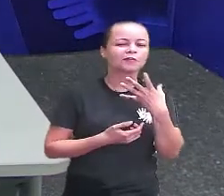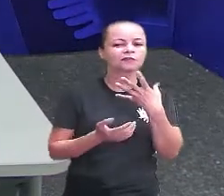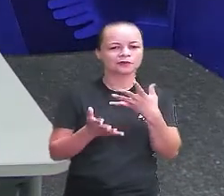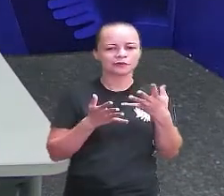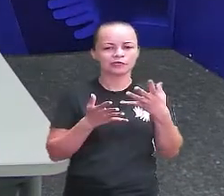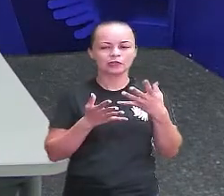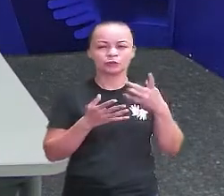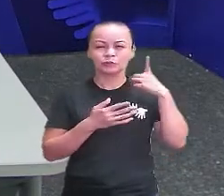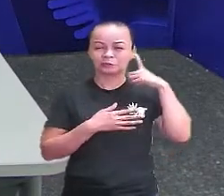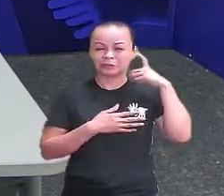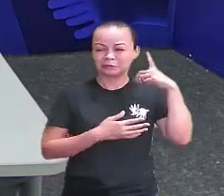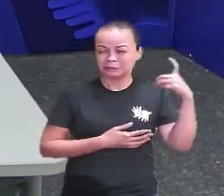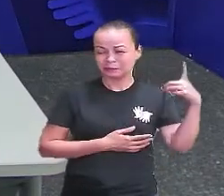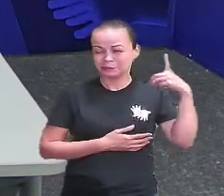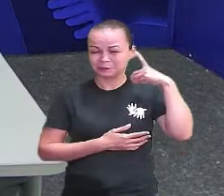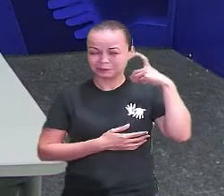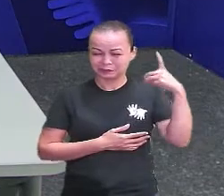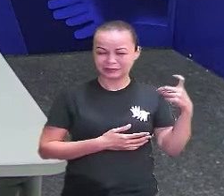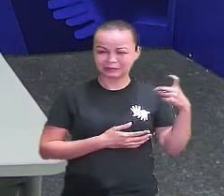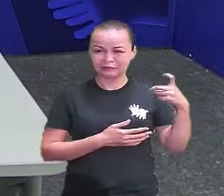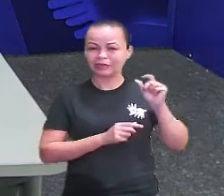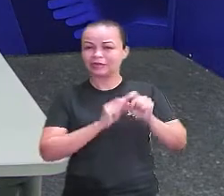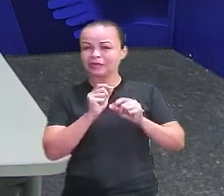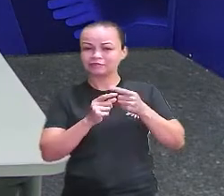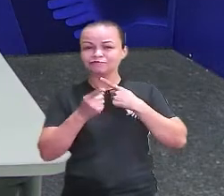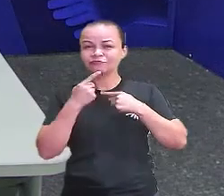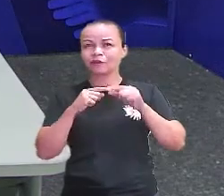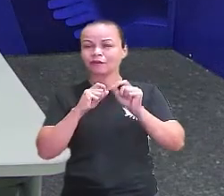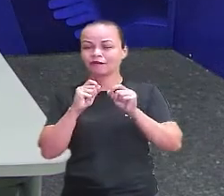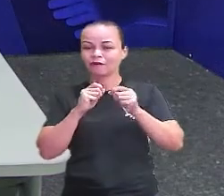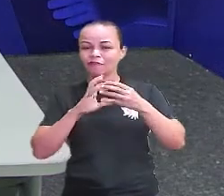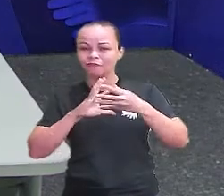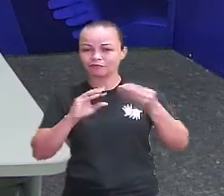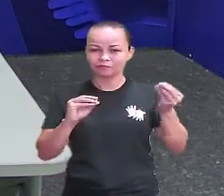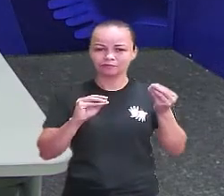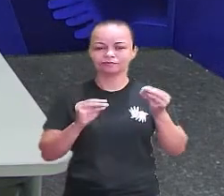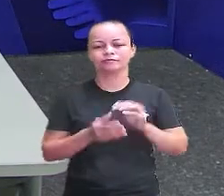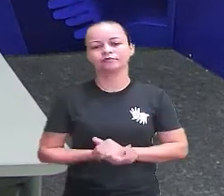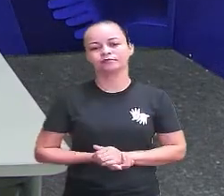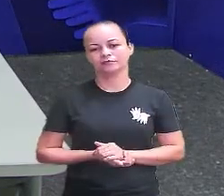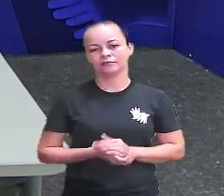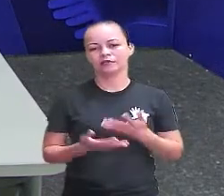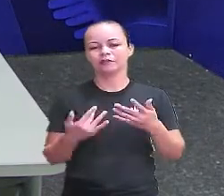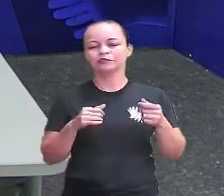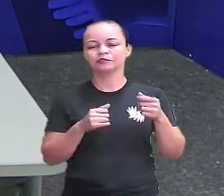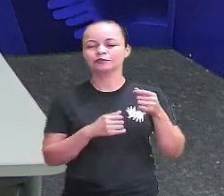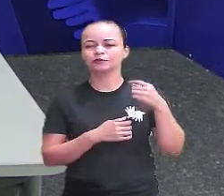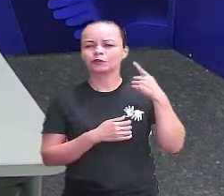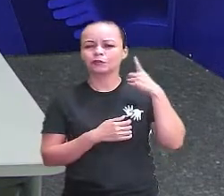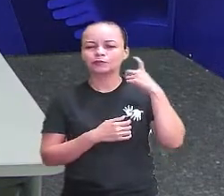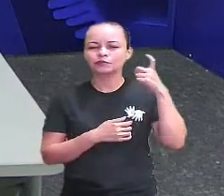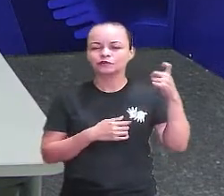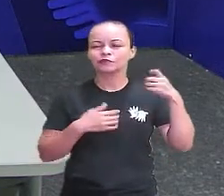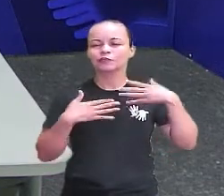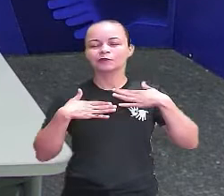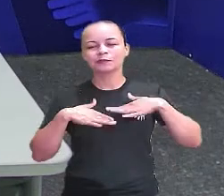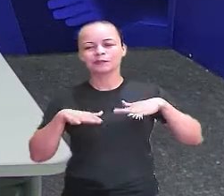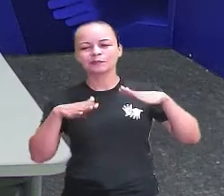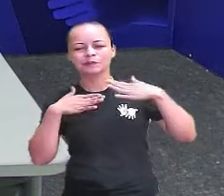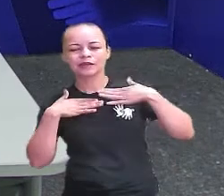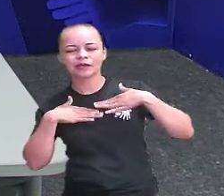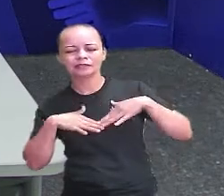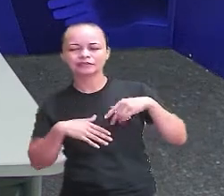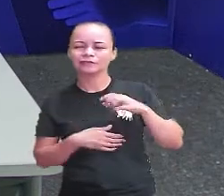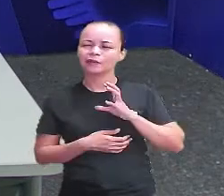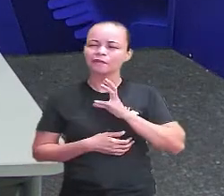desagradável dá vontade de fugir. Ah, mas um som leve, baixinho e